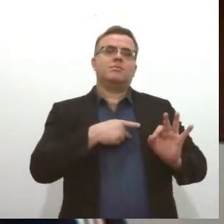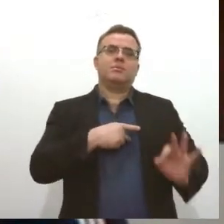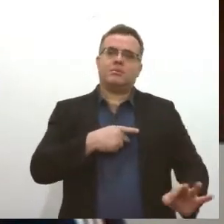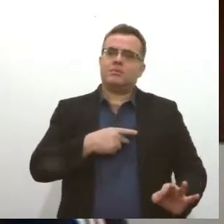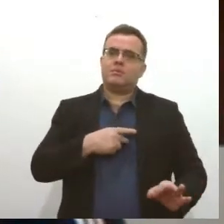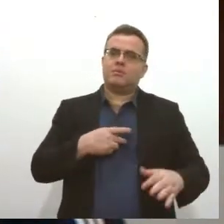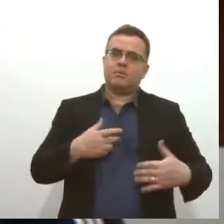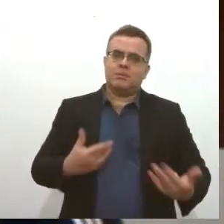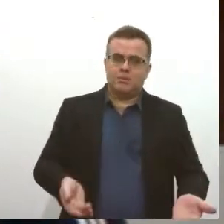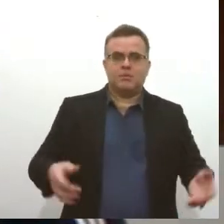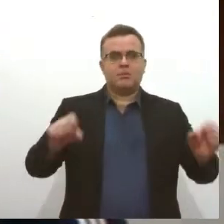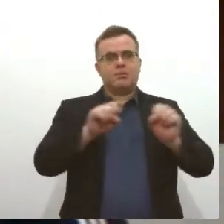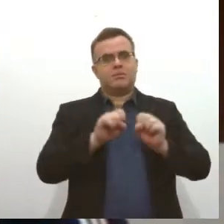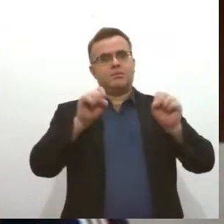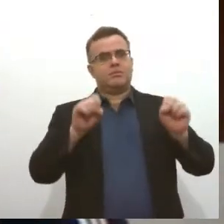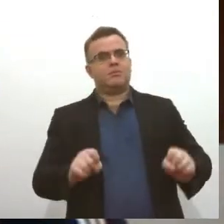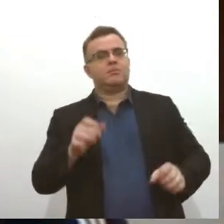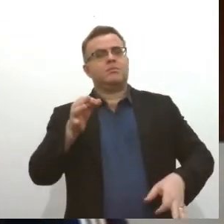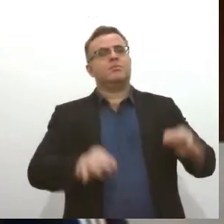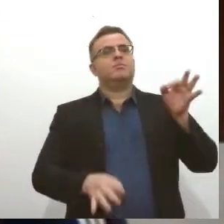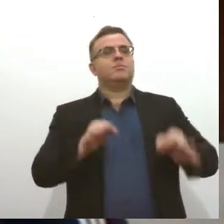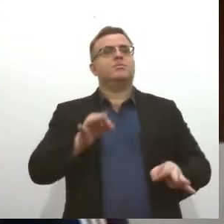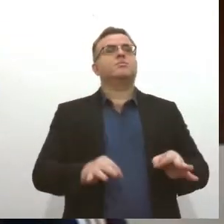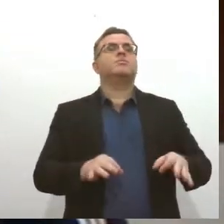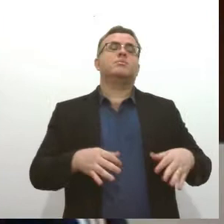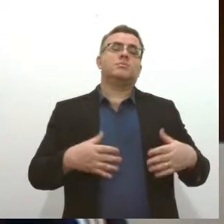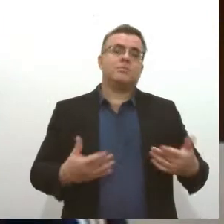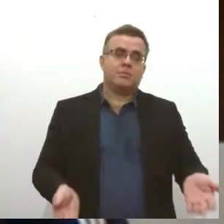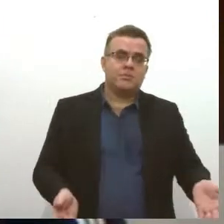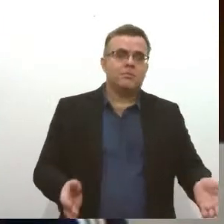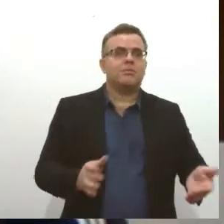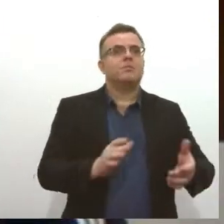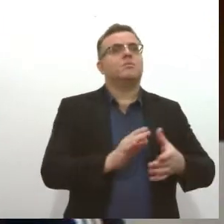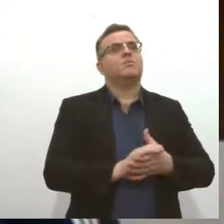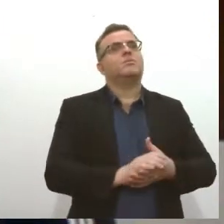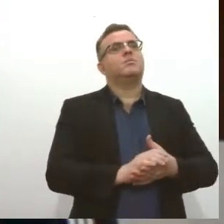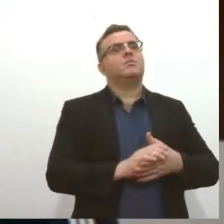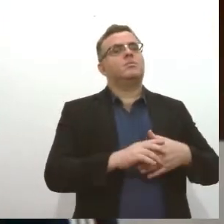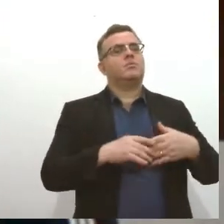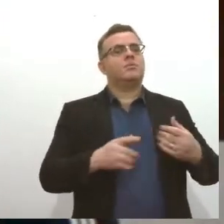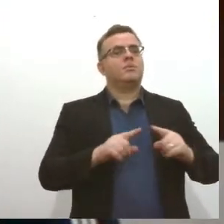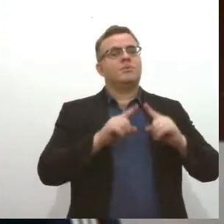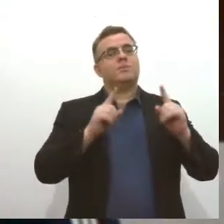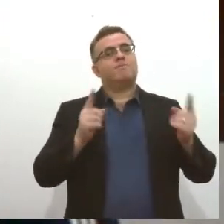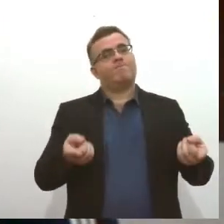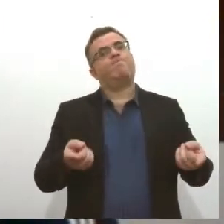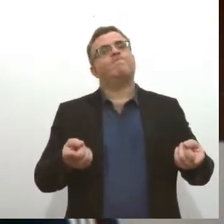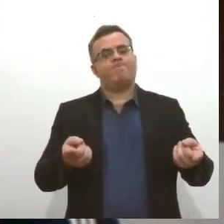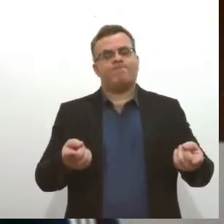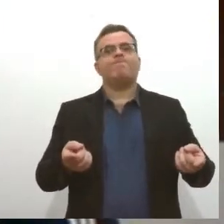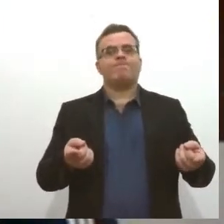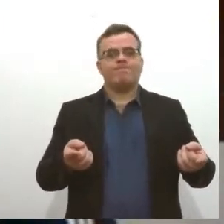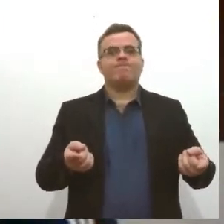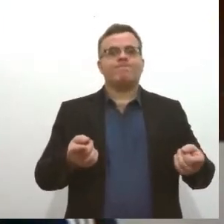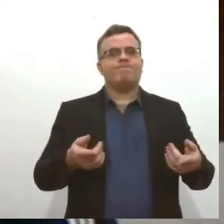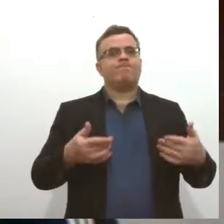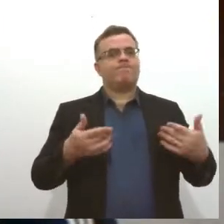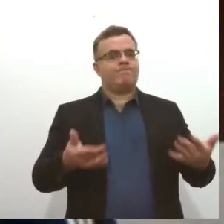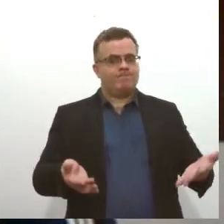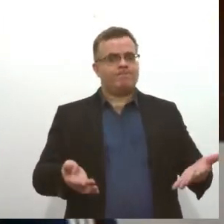o sistema de justiça também como um todo, né? O poder judiciário, mas, enfim, a gente ainda tem muitas